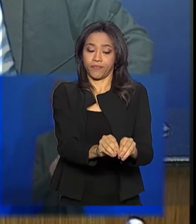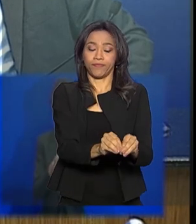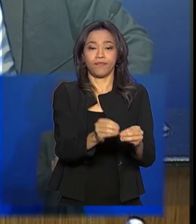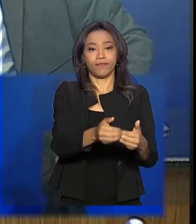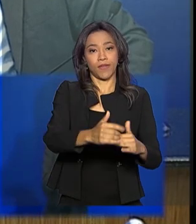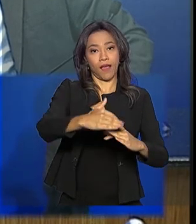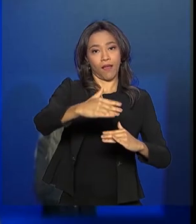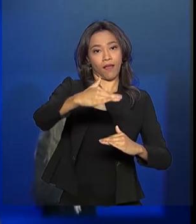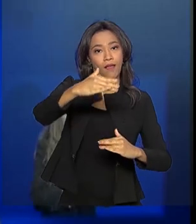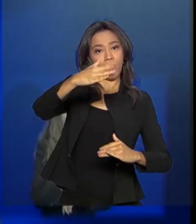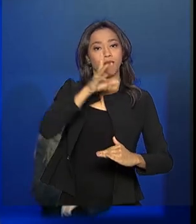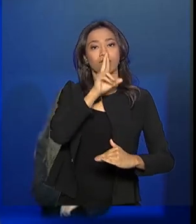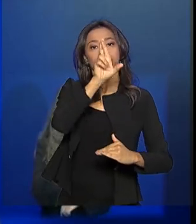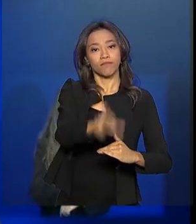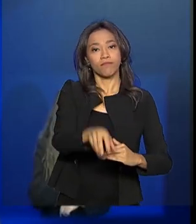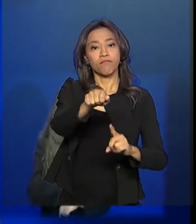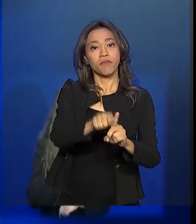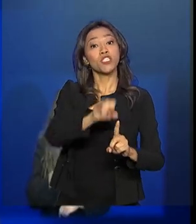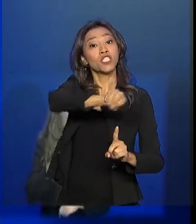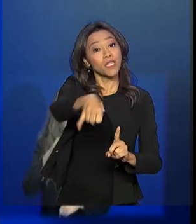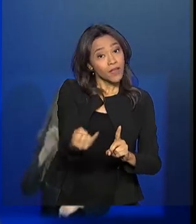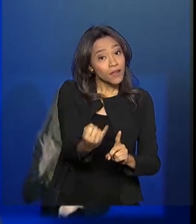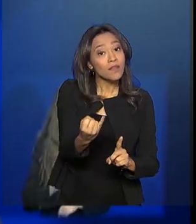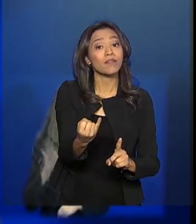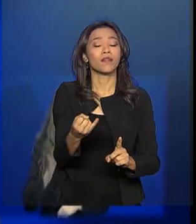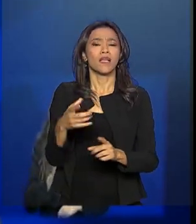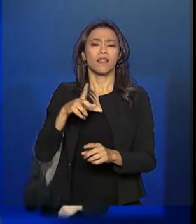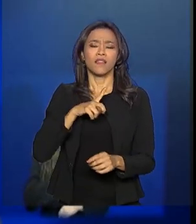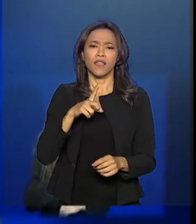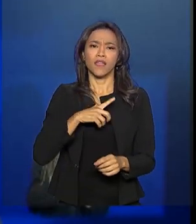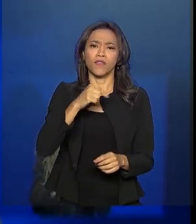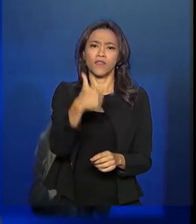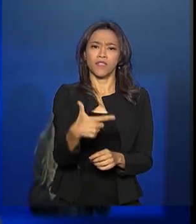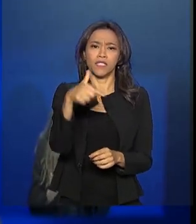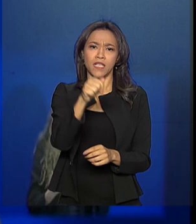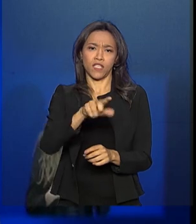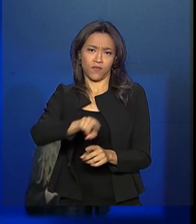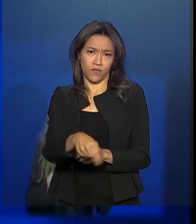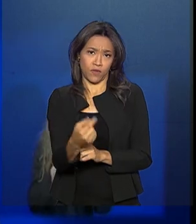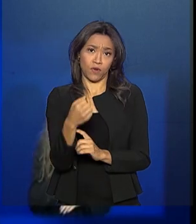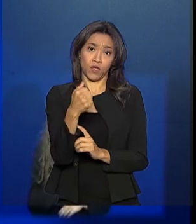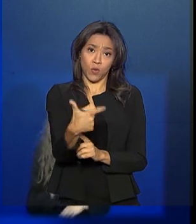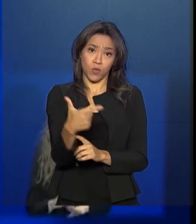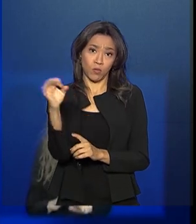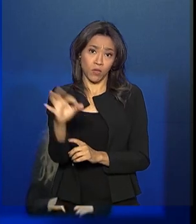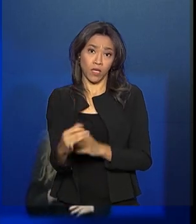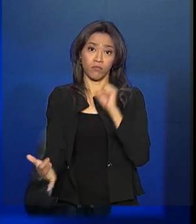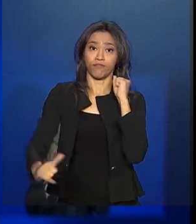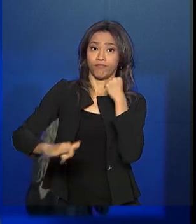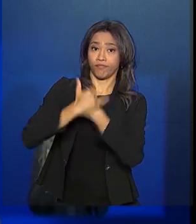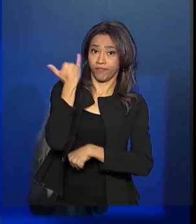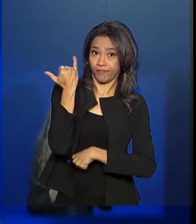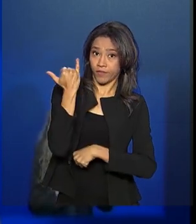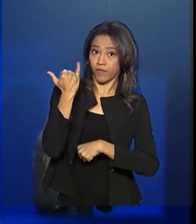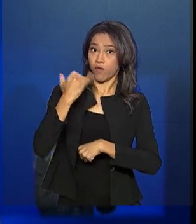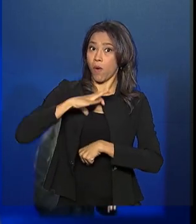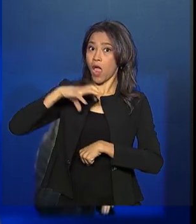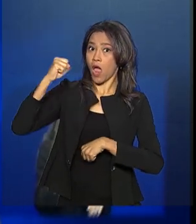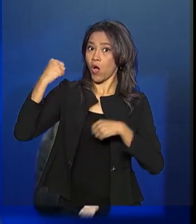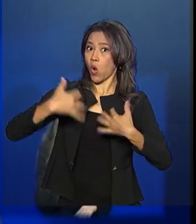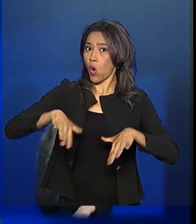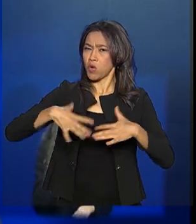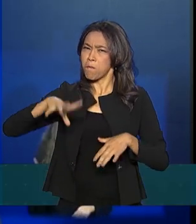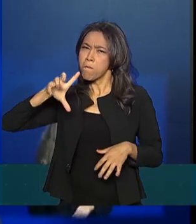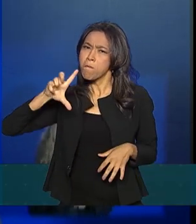em janeiro. Este Enem teve apenas 27,2% de inscritos ausentes, um recorde. Foi o menor